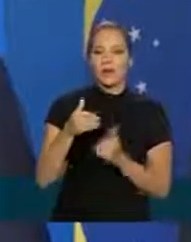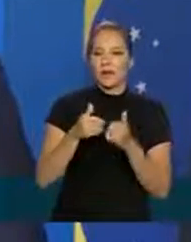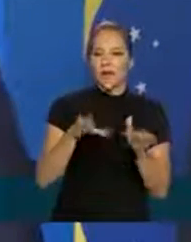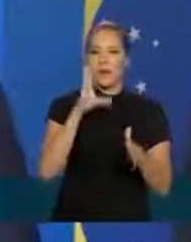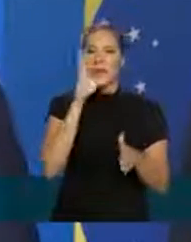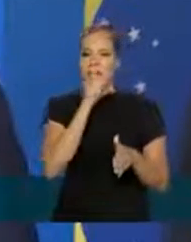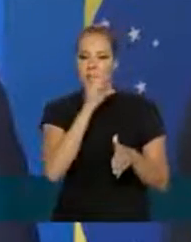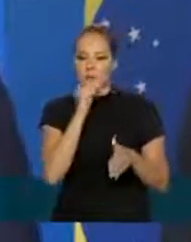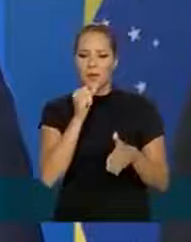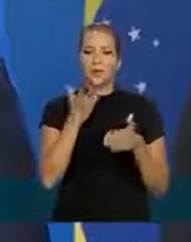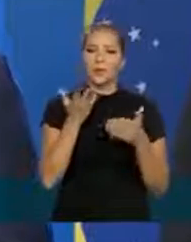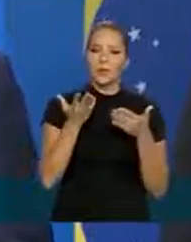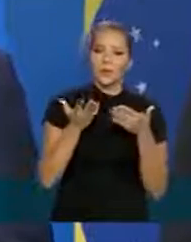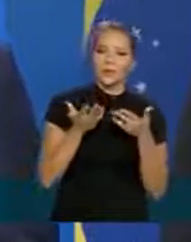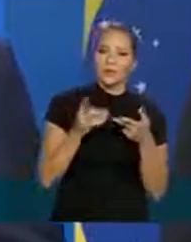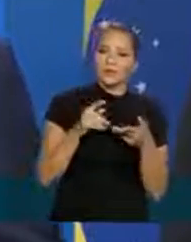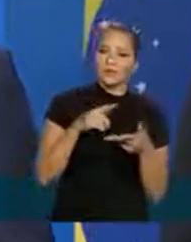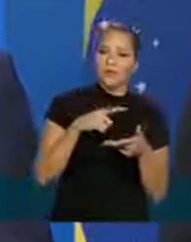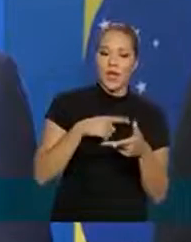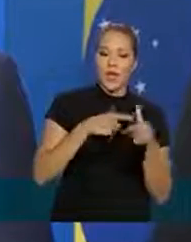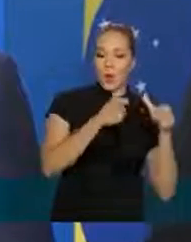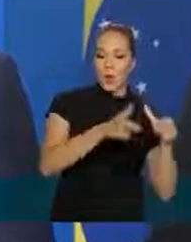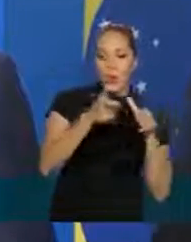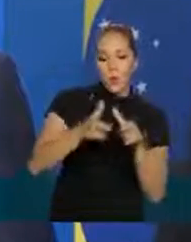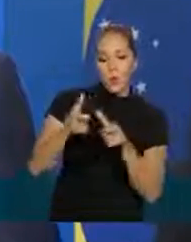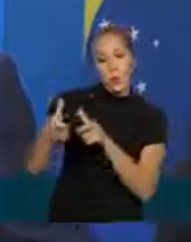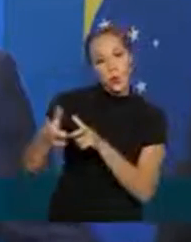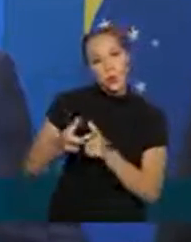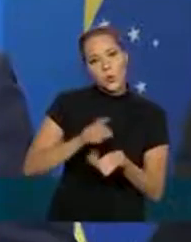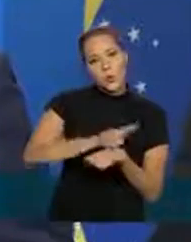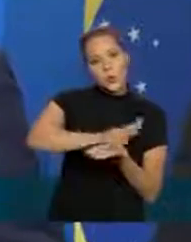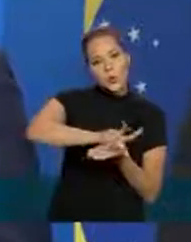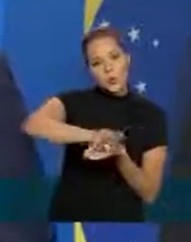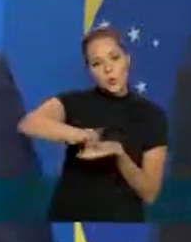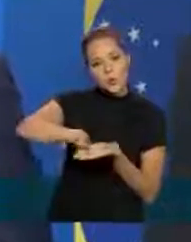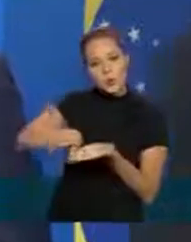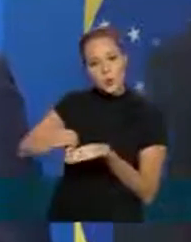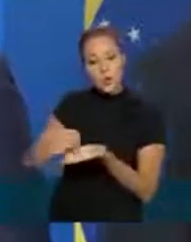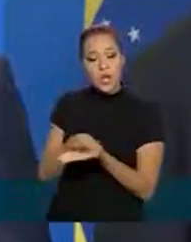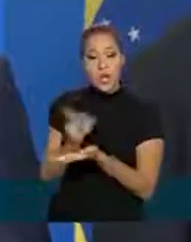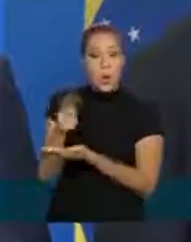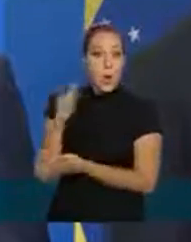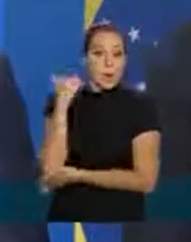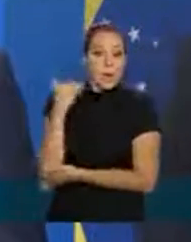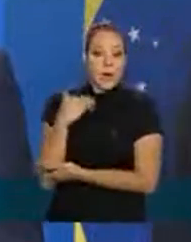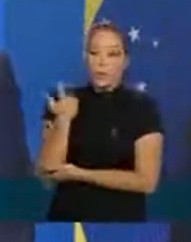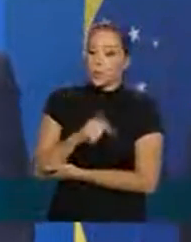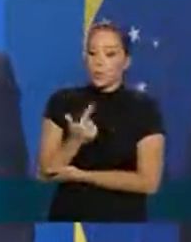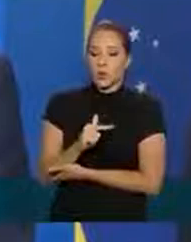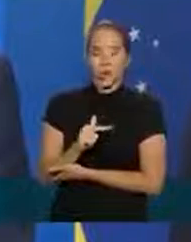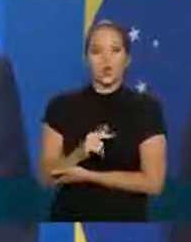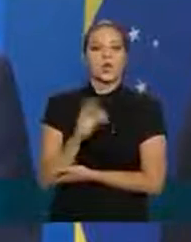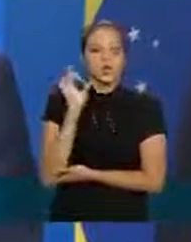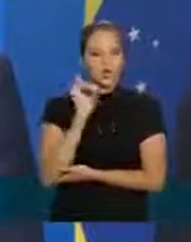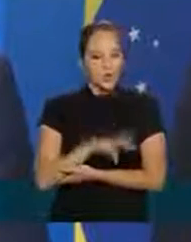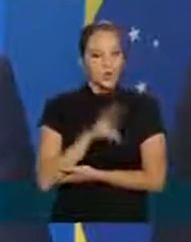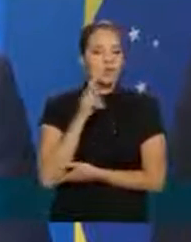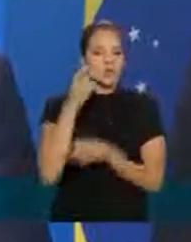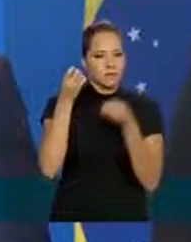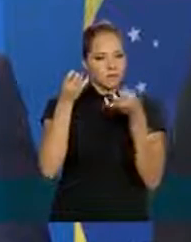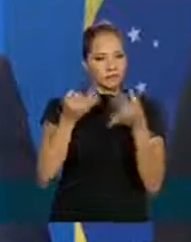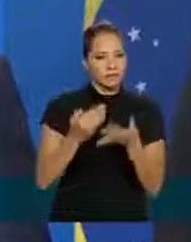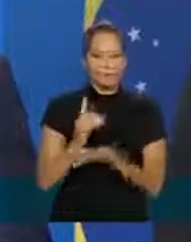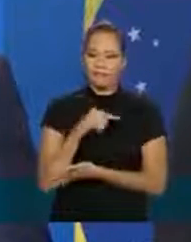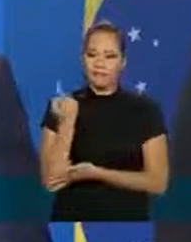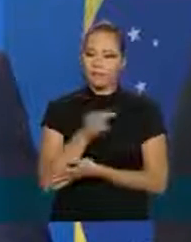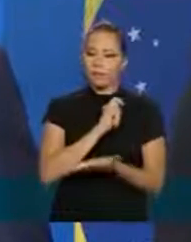mais tarde e estão em lugares que nenhum banco está então só para sumarizar nós